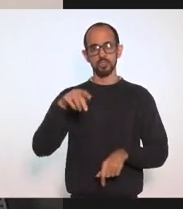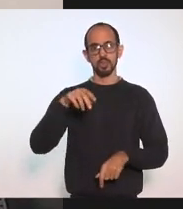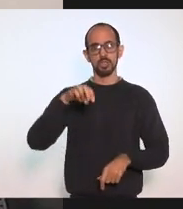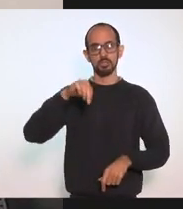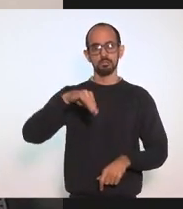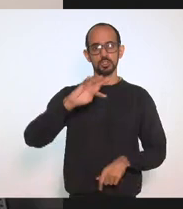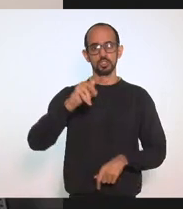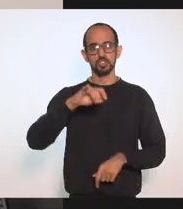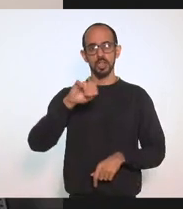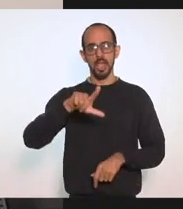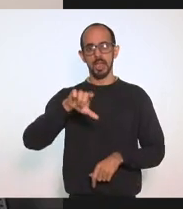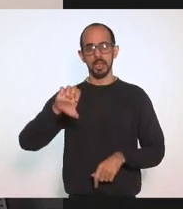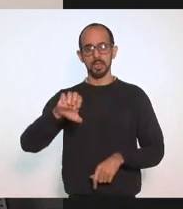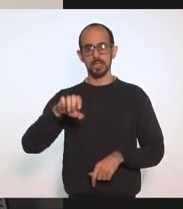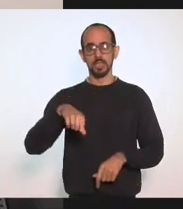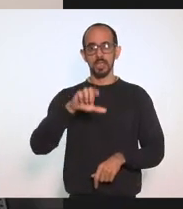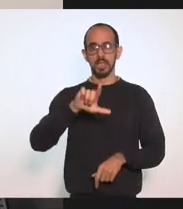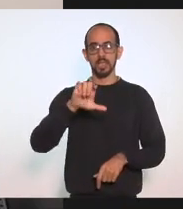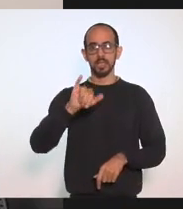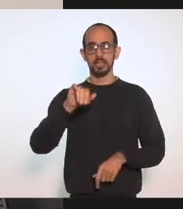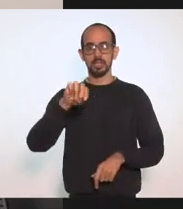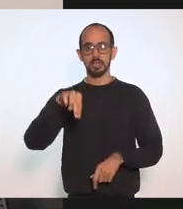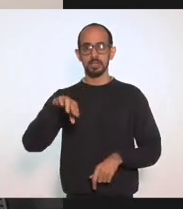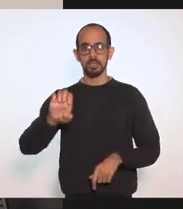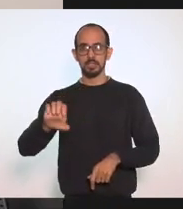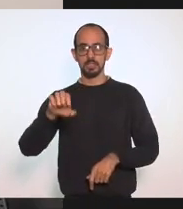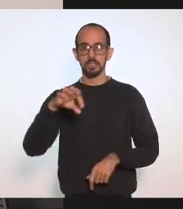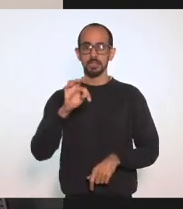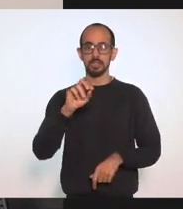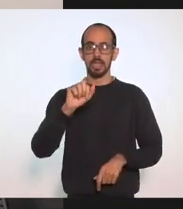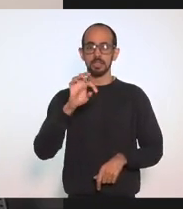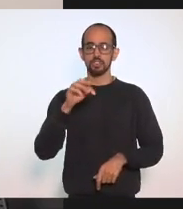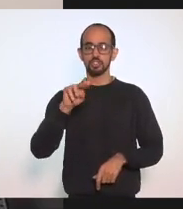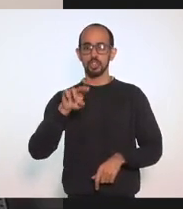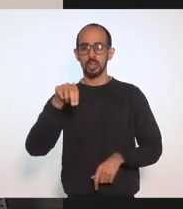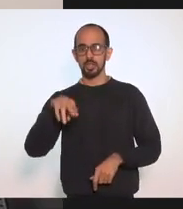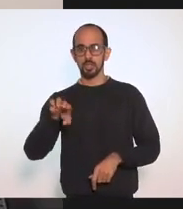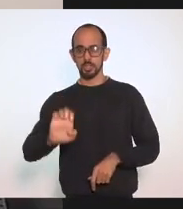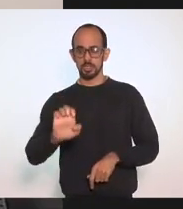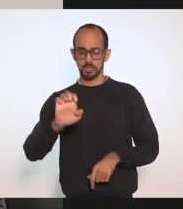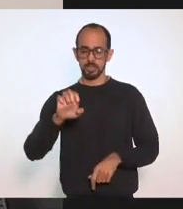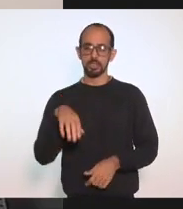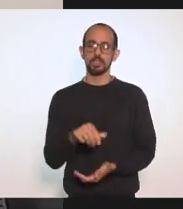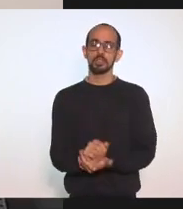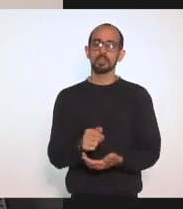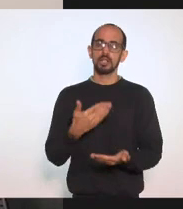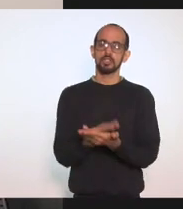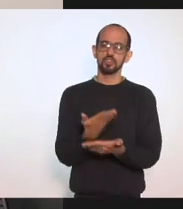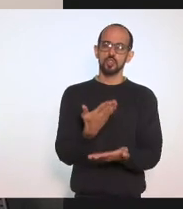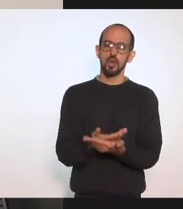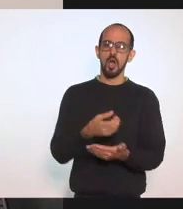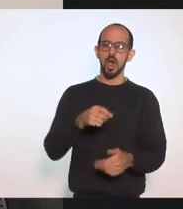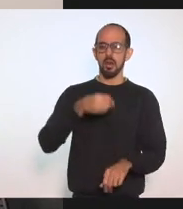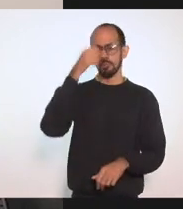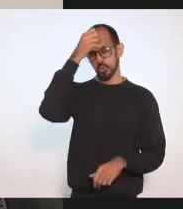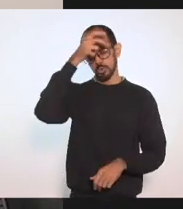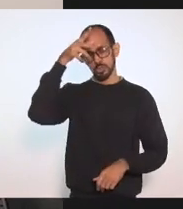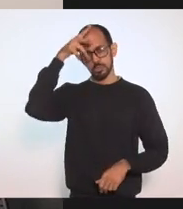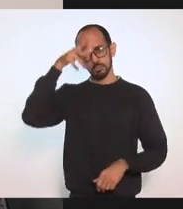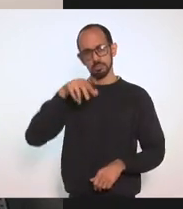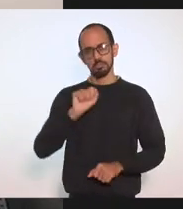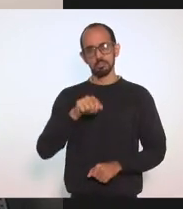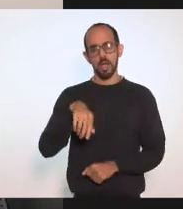Eliane dos Santos Reis E Tatiana Mariano Pereira Brito Da escola Municipal Brigadeiro